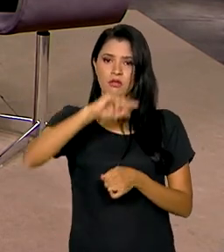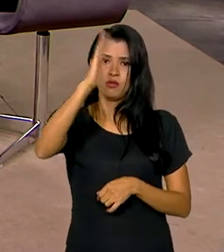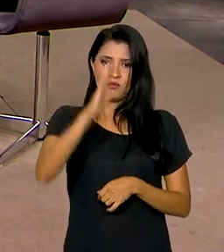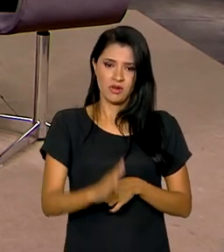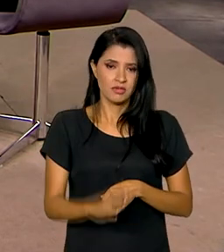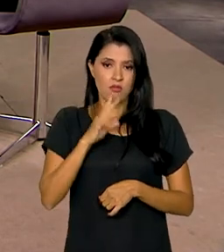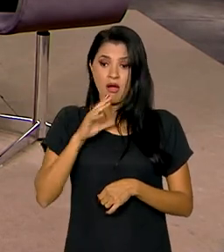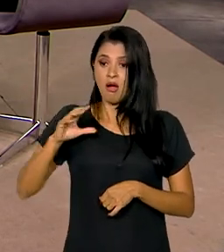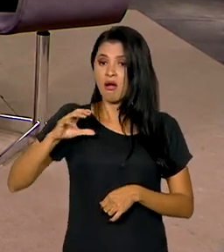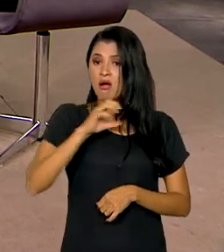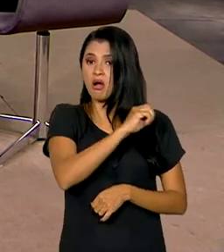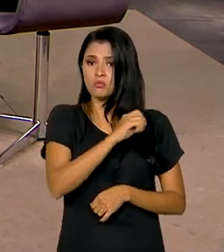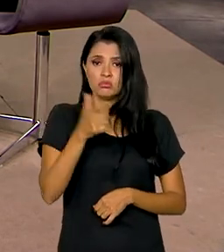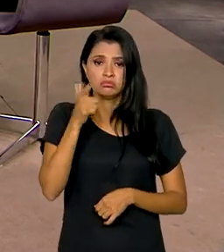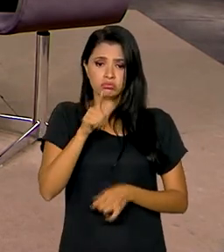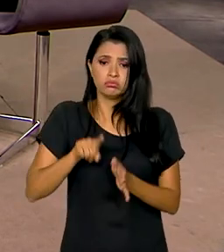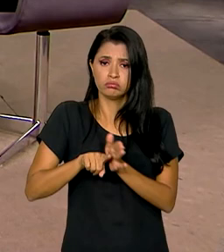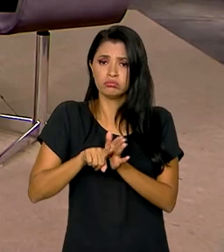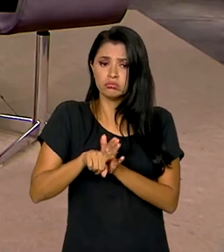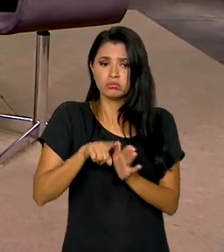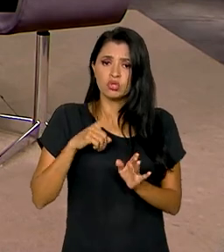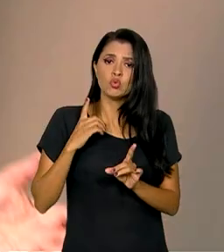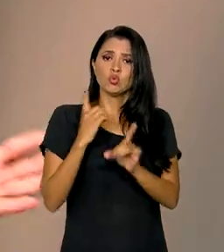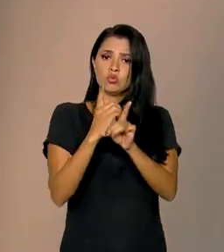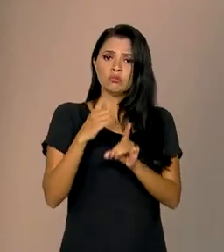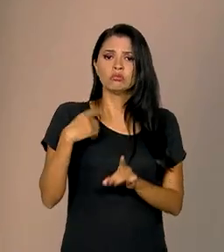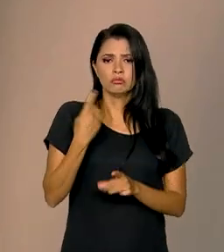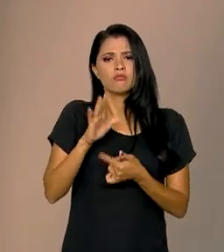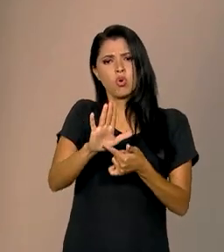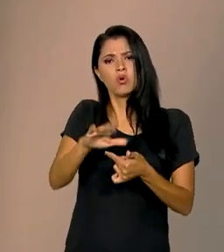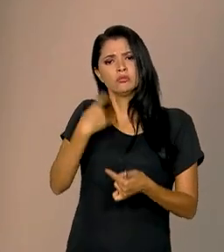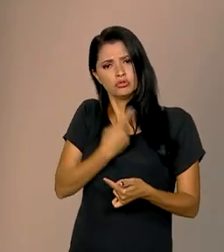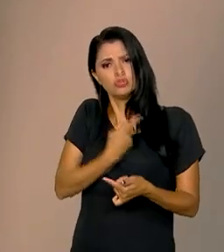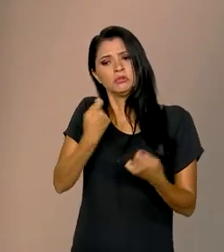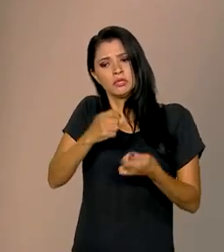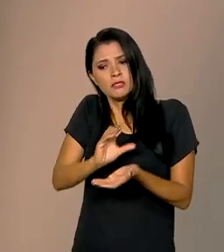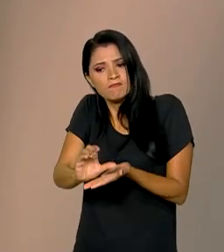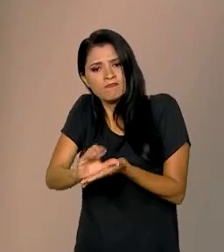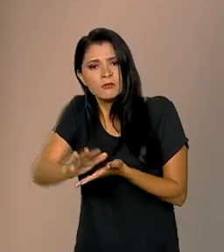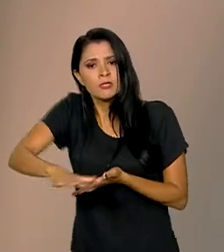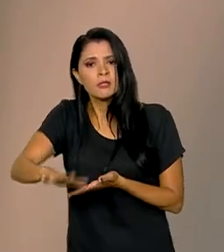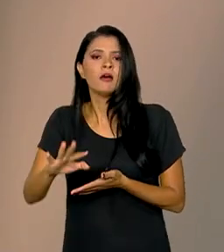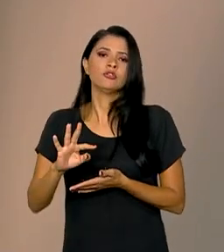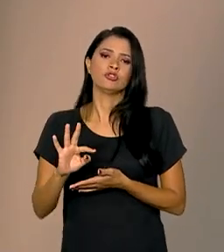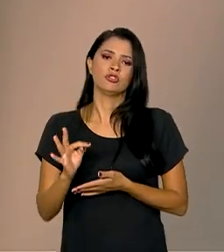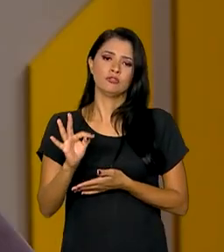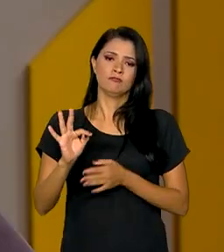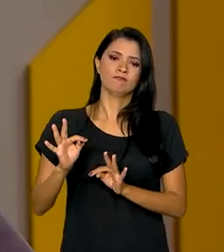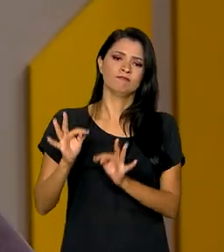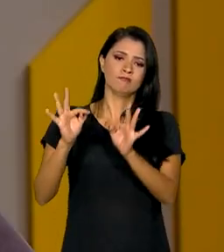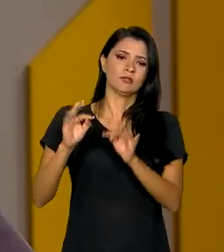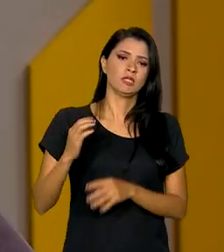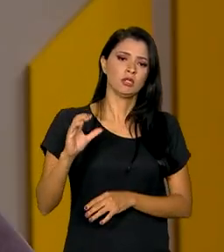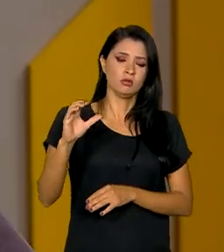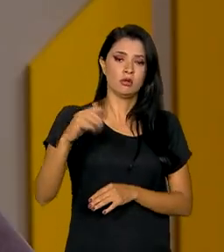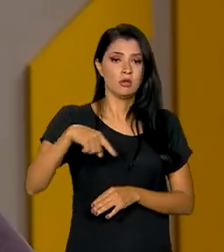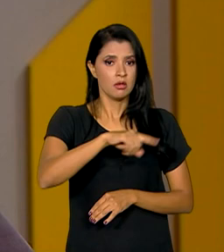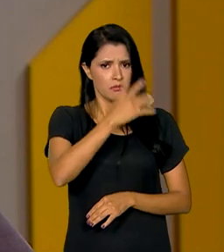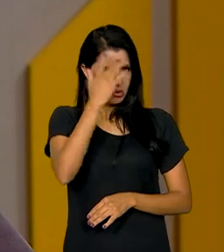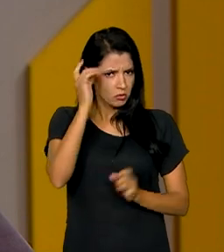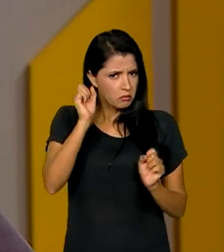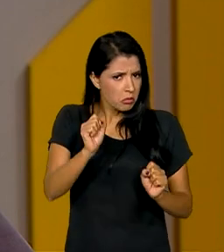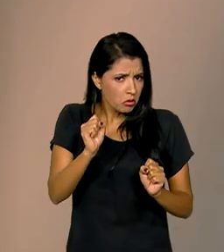velocidade também. Mostra que temos que ter investimento em ciência e tecnologia. E que as pessoas podem confiar nas